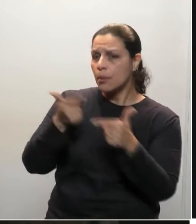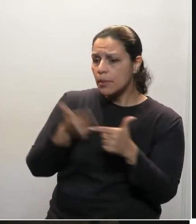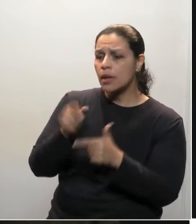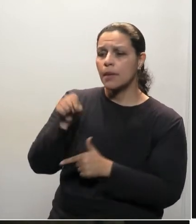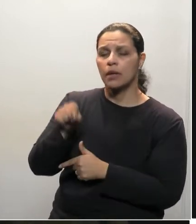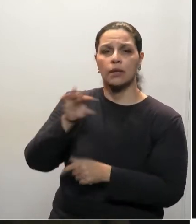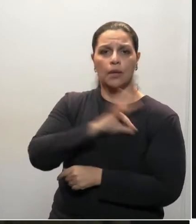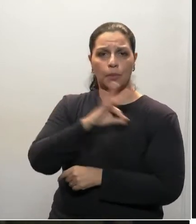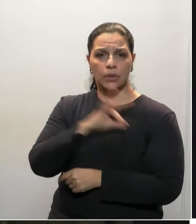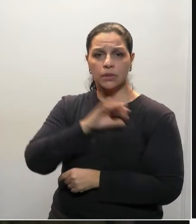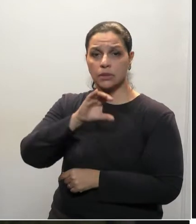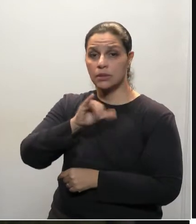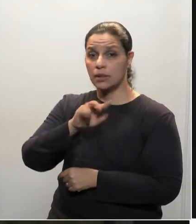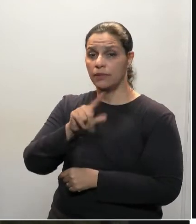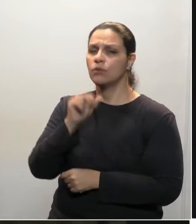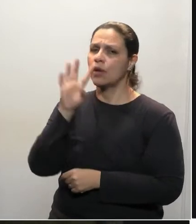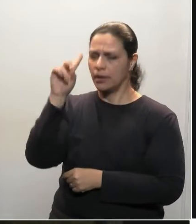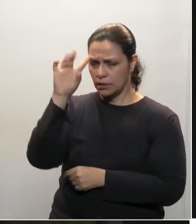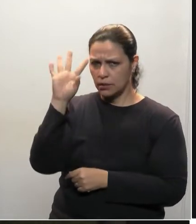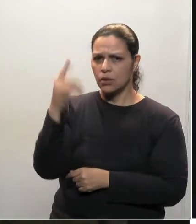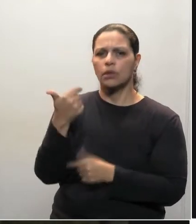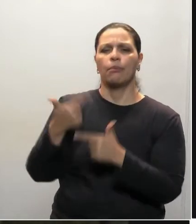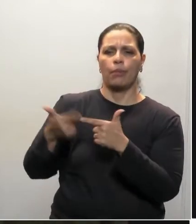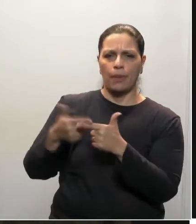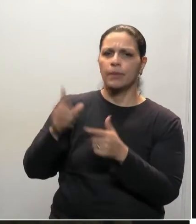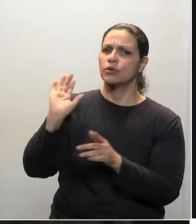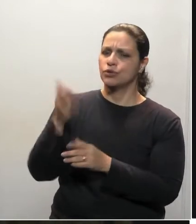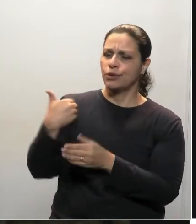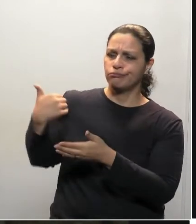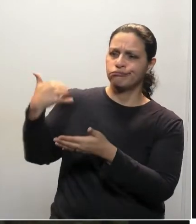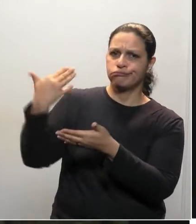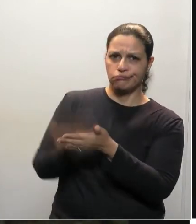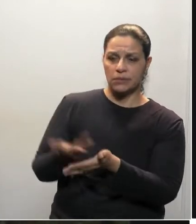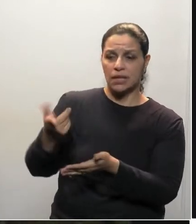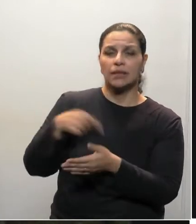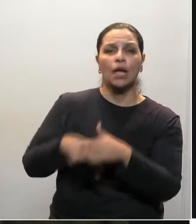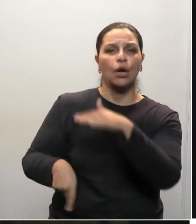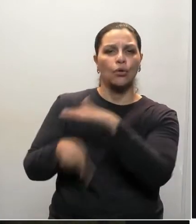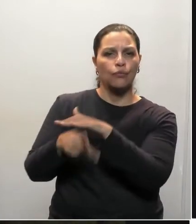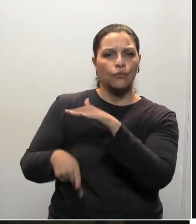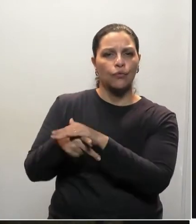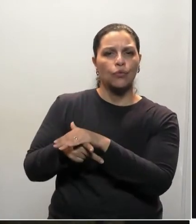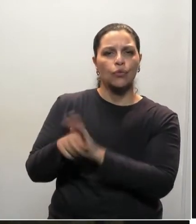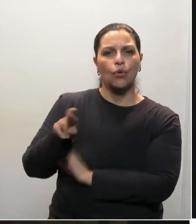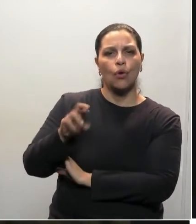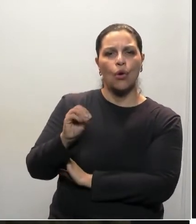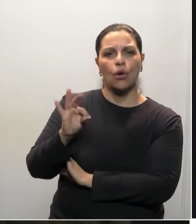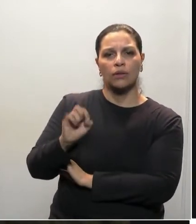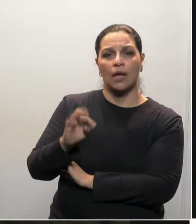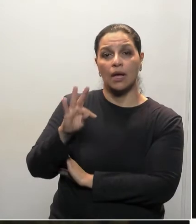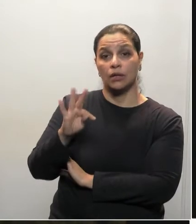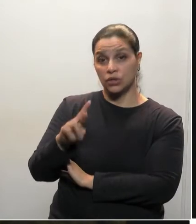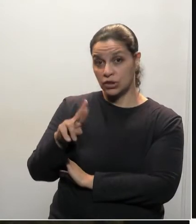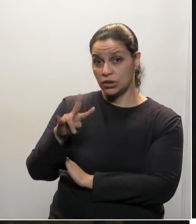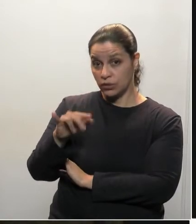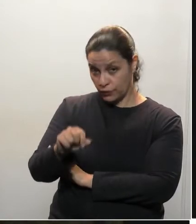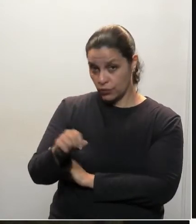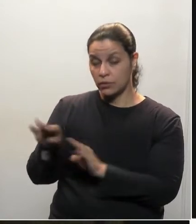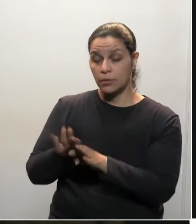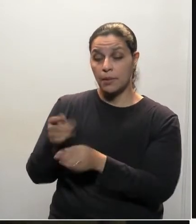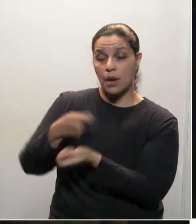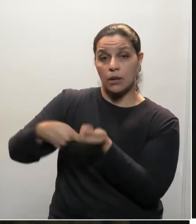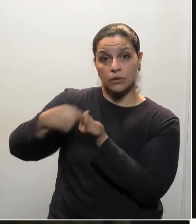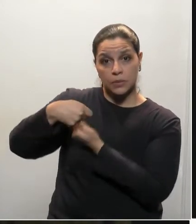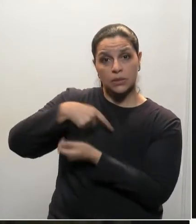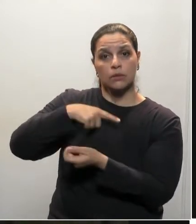já existe na Polícia Civil há um bom tempo. A Polícia Civil recebe um fundo chamado Fundo Rotativo, que é para a administração